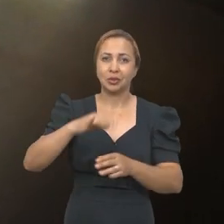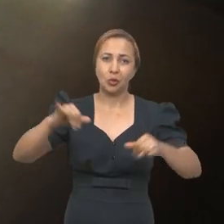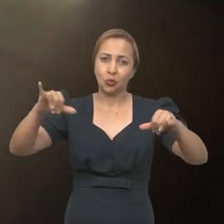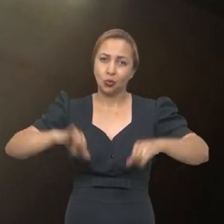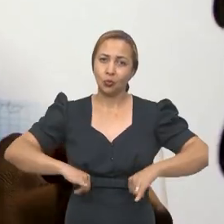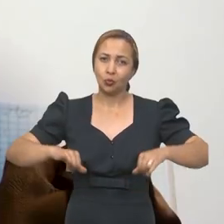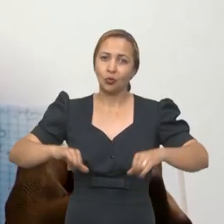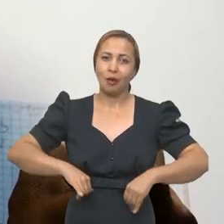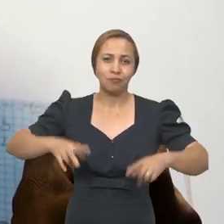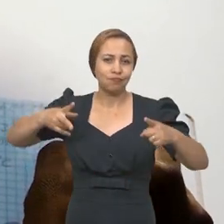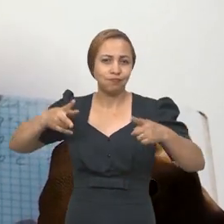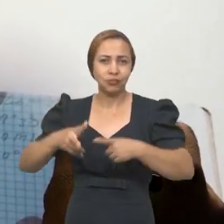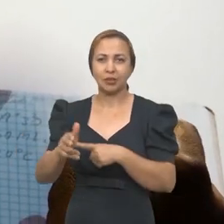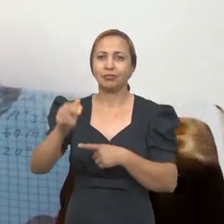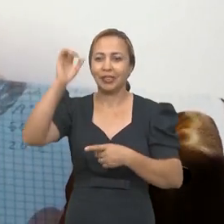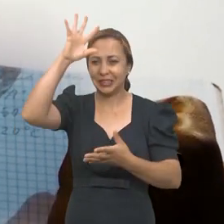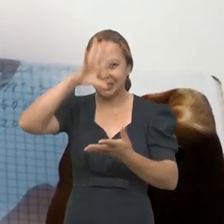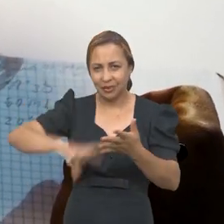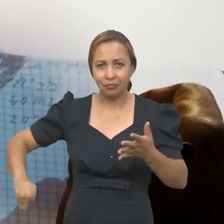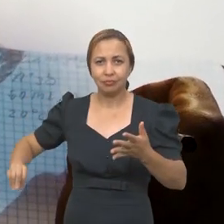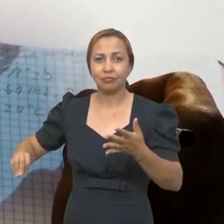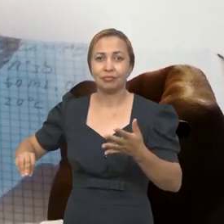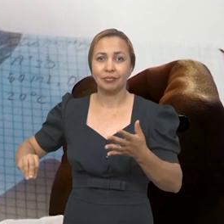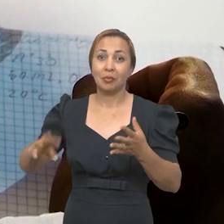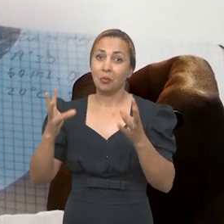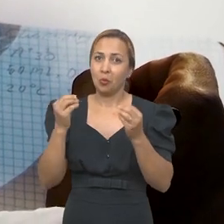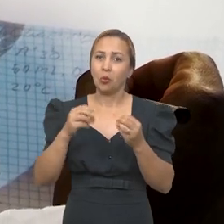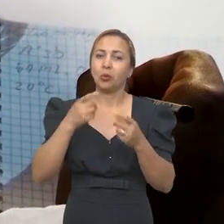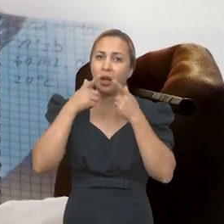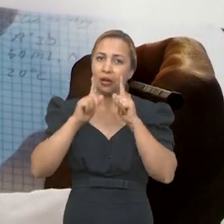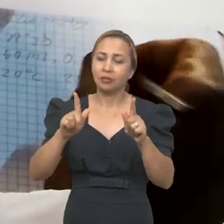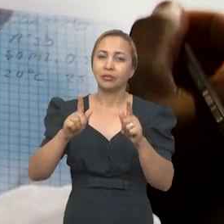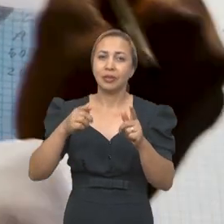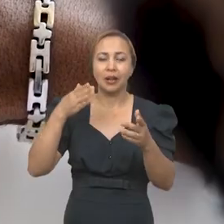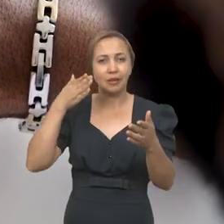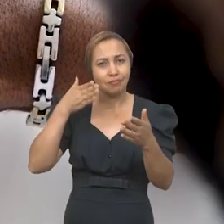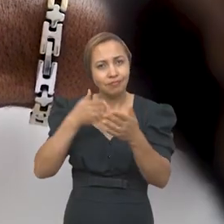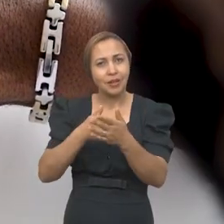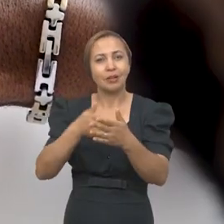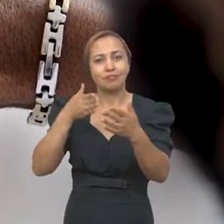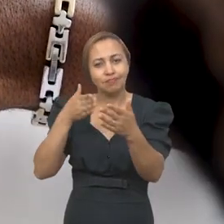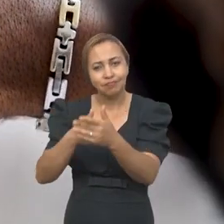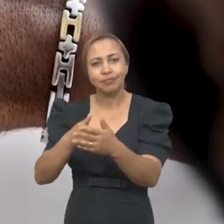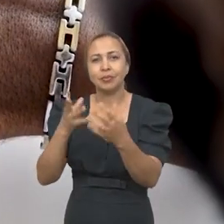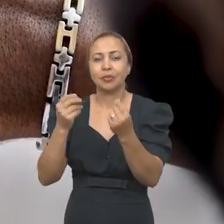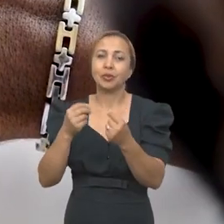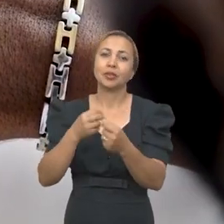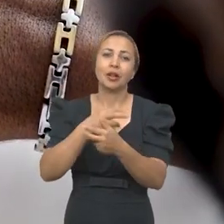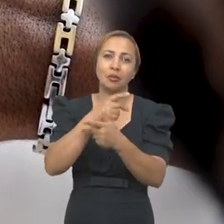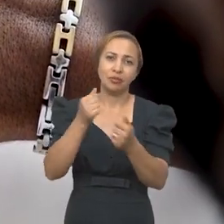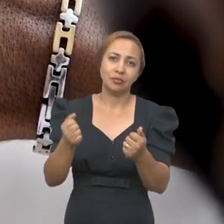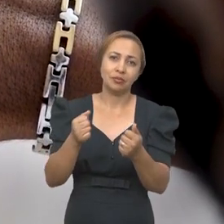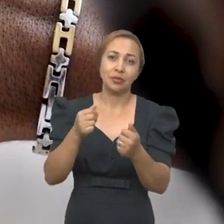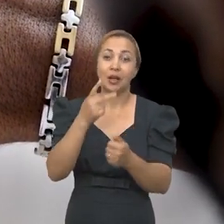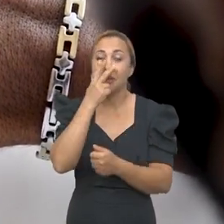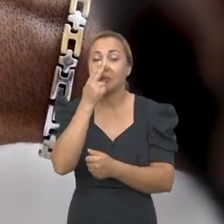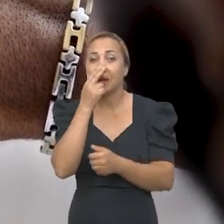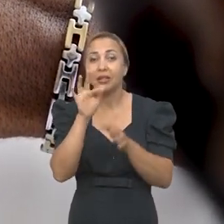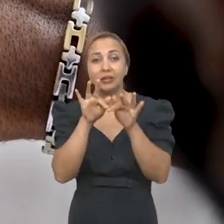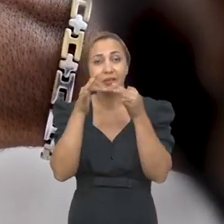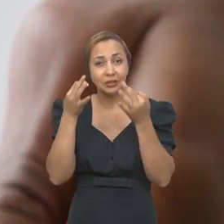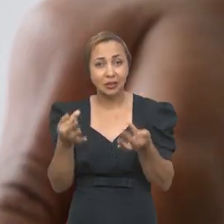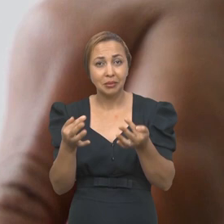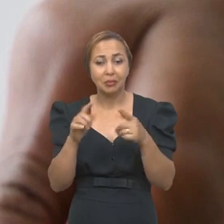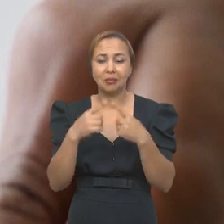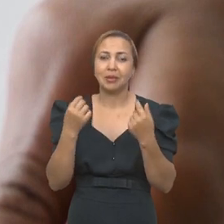sofreu um corte muito acentuado que inviabiliza a maioria das coisas. Então, às vezes, o que parece